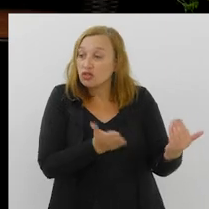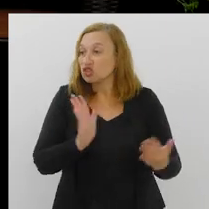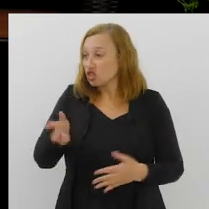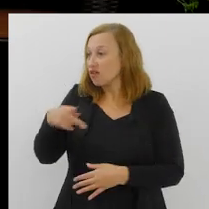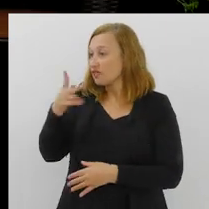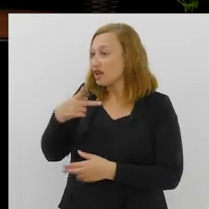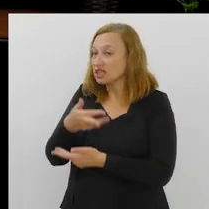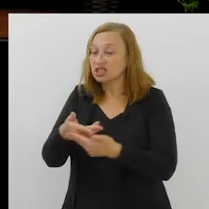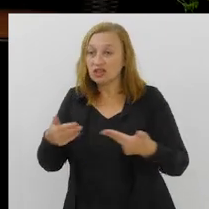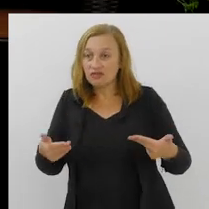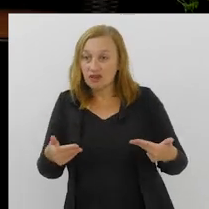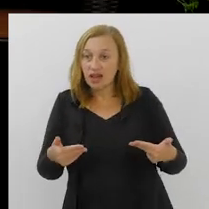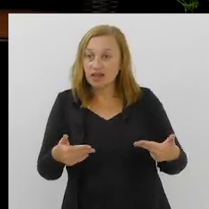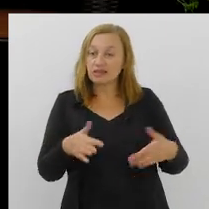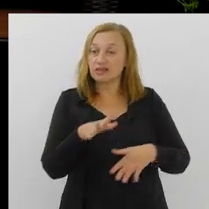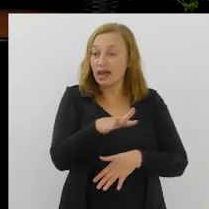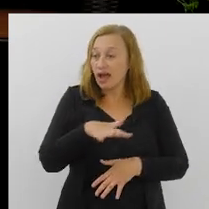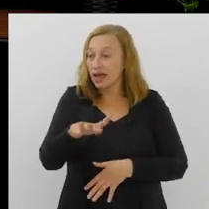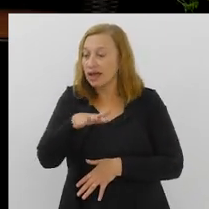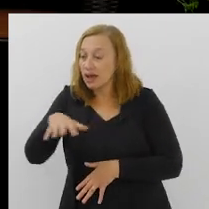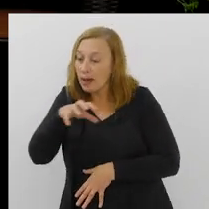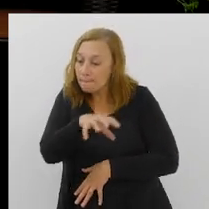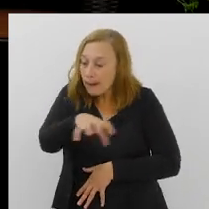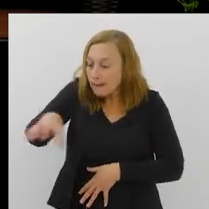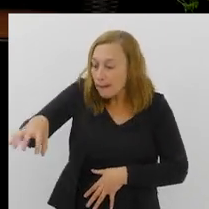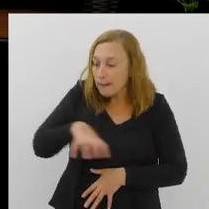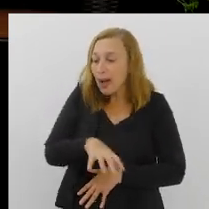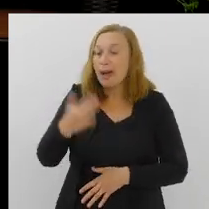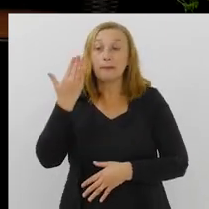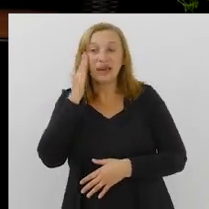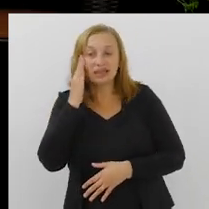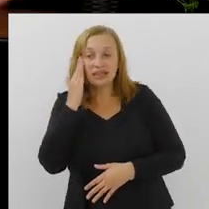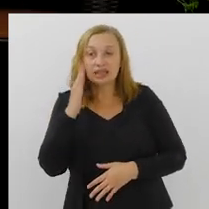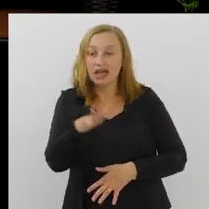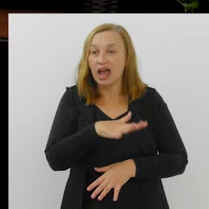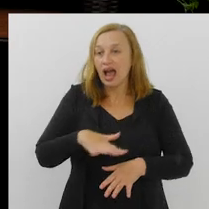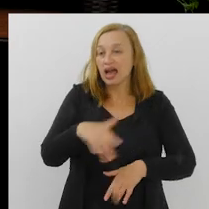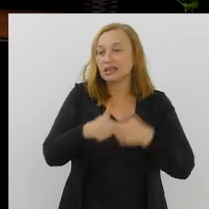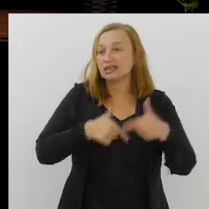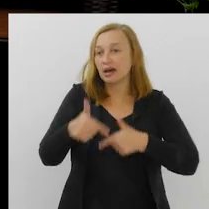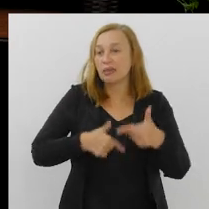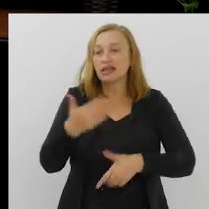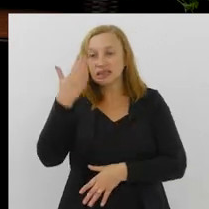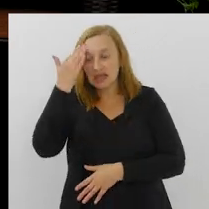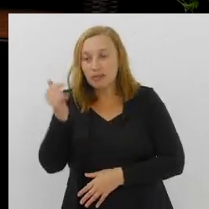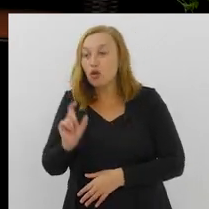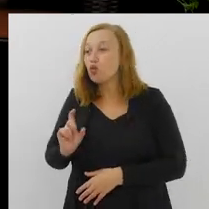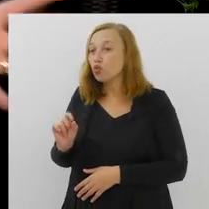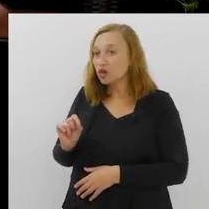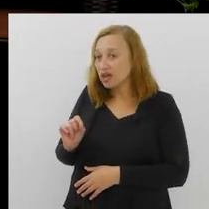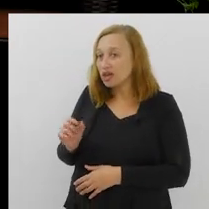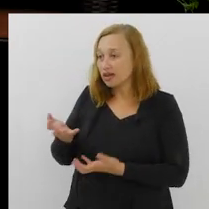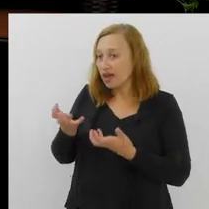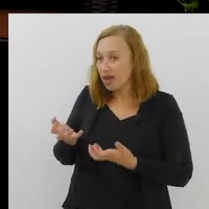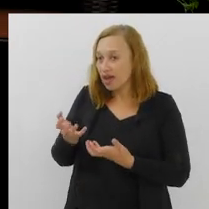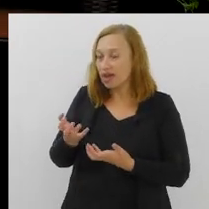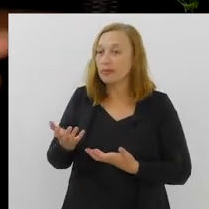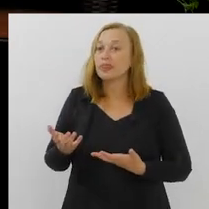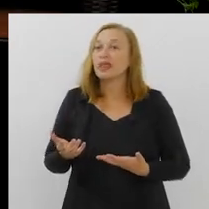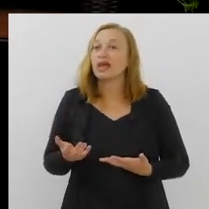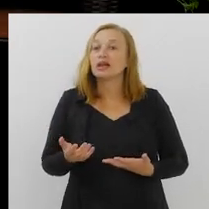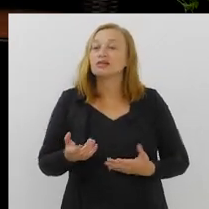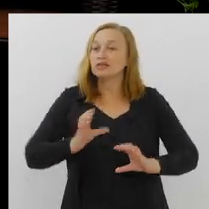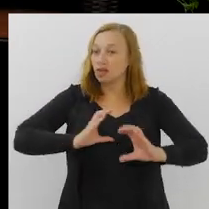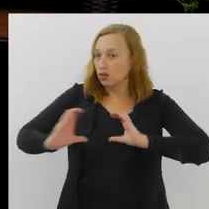jovens, como eu falei, de várias subseções para eu entender a realidade de cada uma delas e saber o que eles querem, quem eles